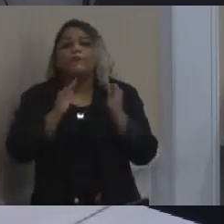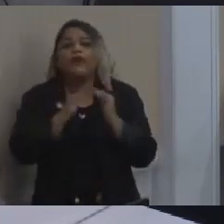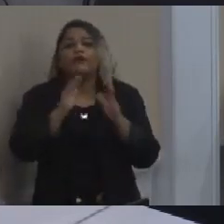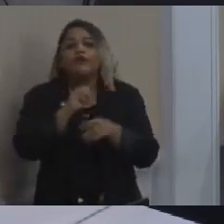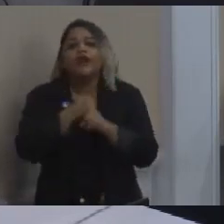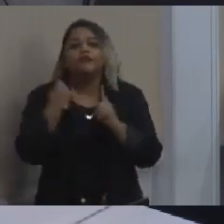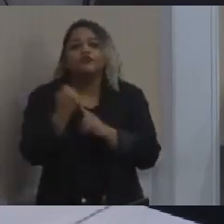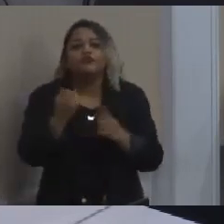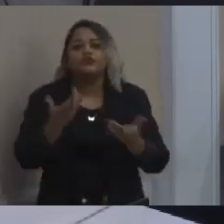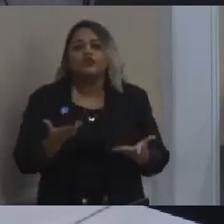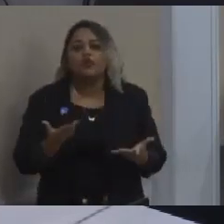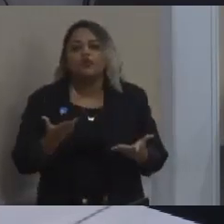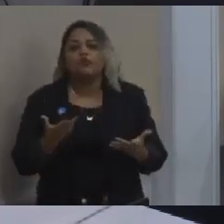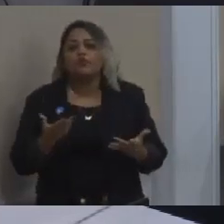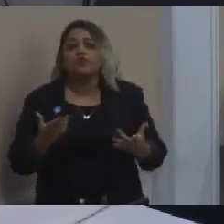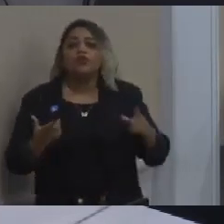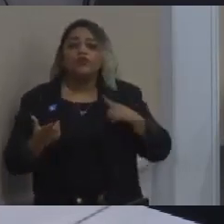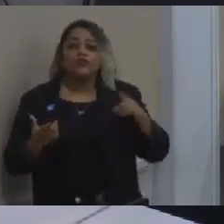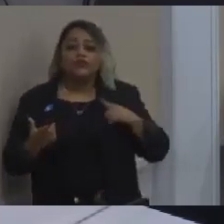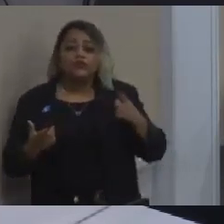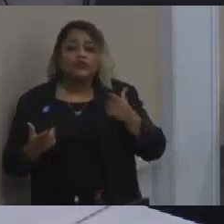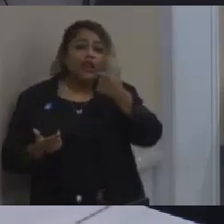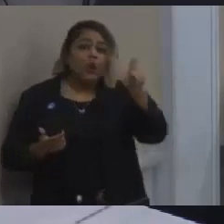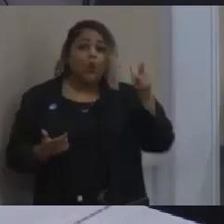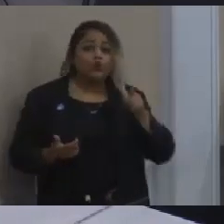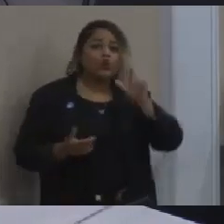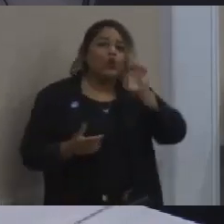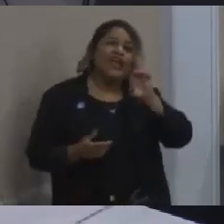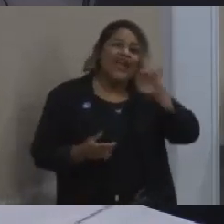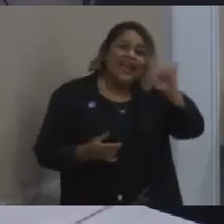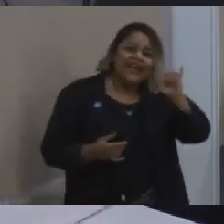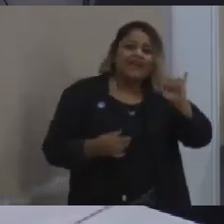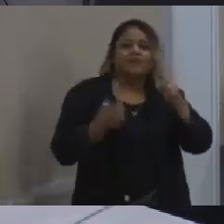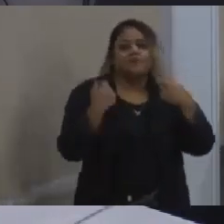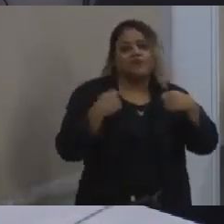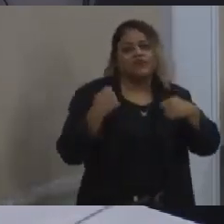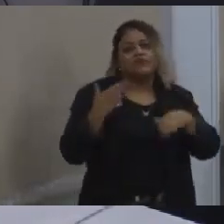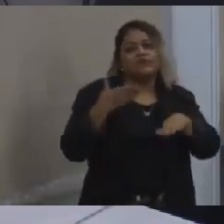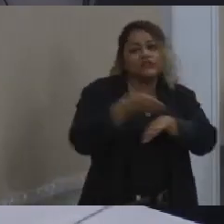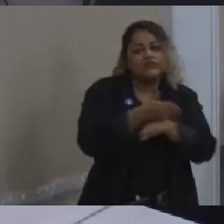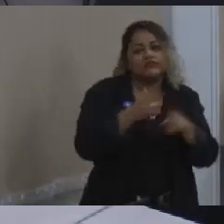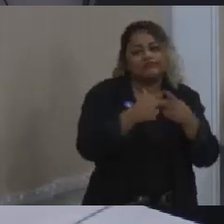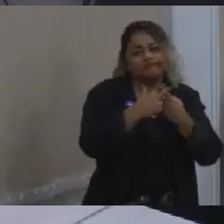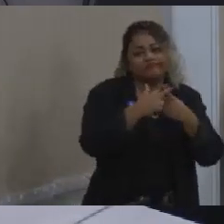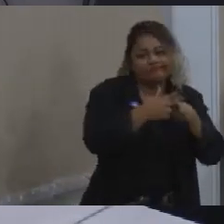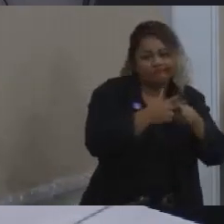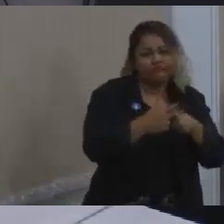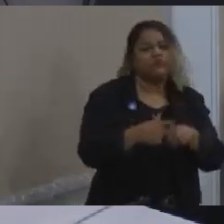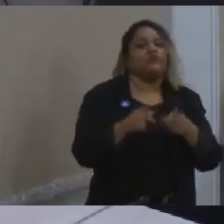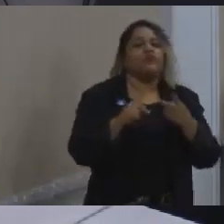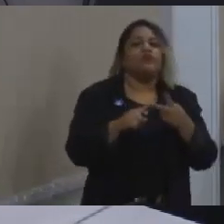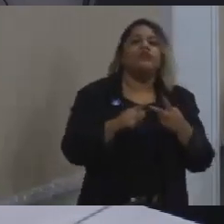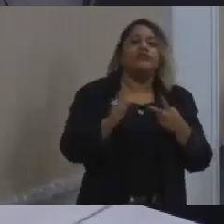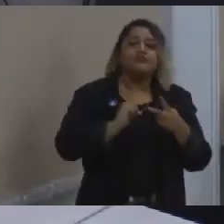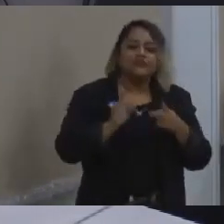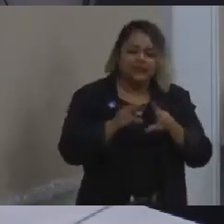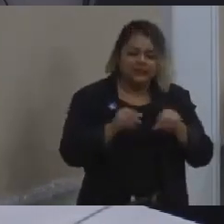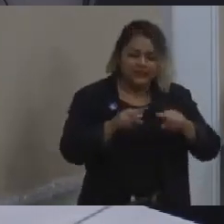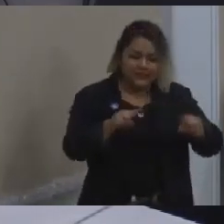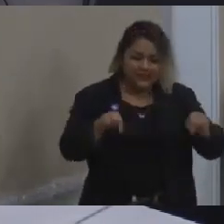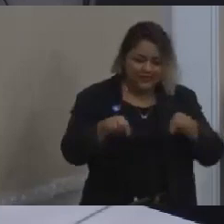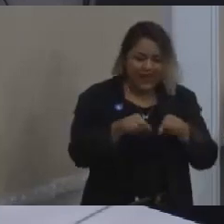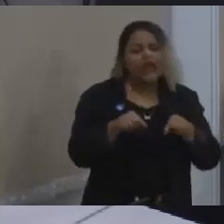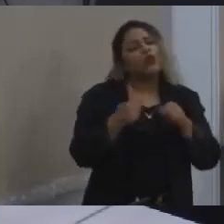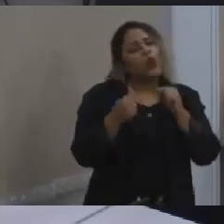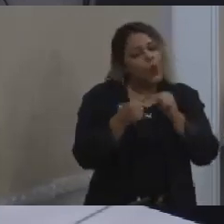Enquanto nós temos diversas vezes que precisam de intervenção, nós temos diversos terrenos que são mais vocacionados para